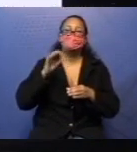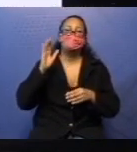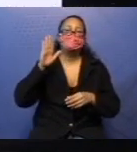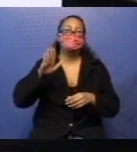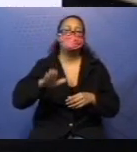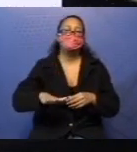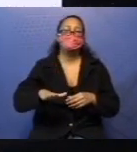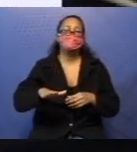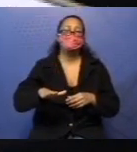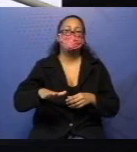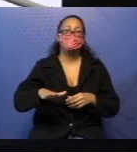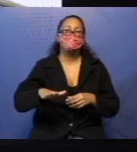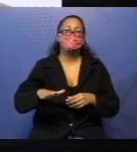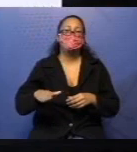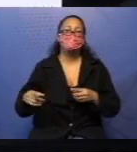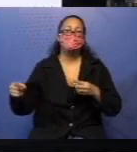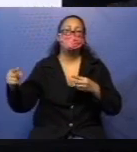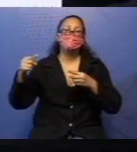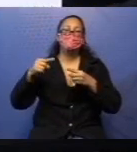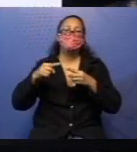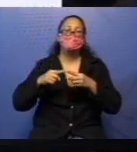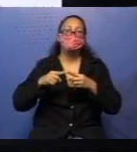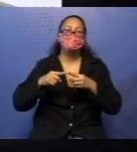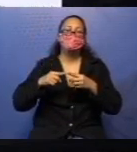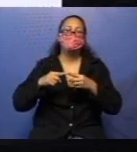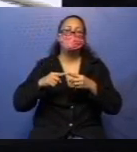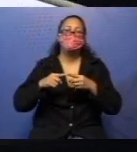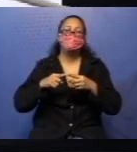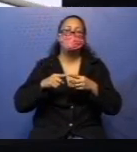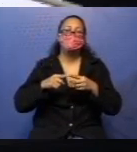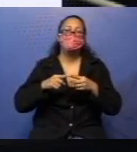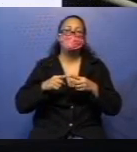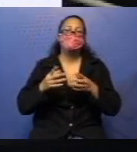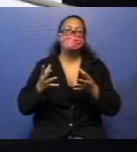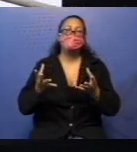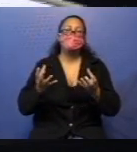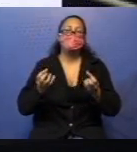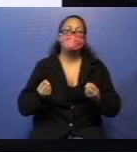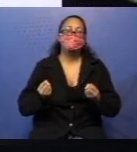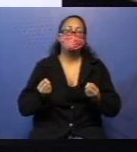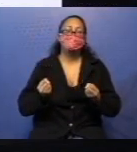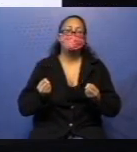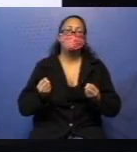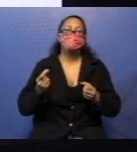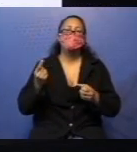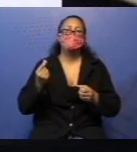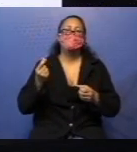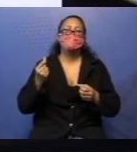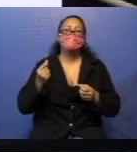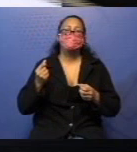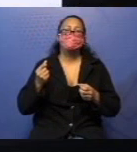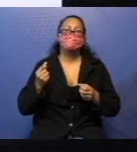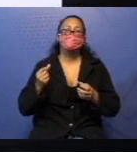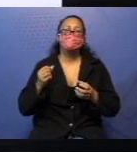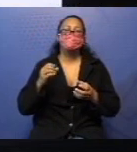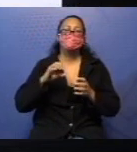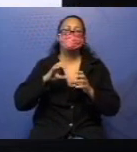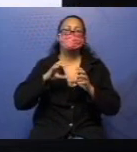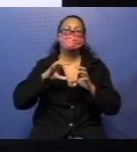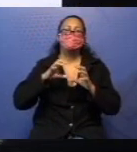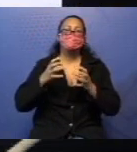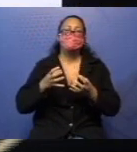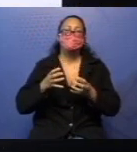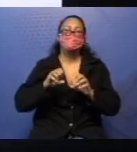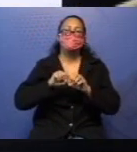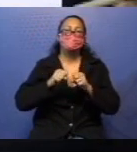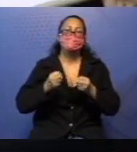Com o objetivo de arrecadar dinheiro para a compra de ovos de Páscoa para crianças carentes. Então,